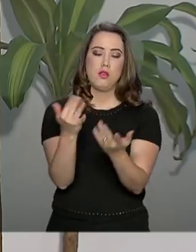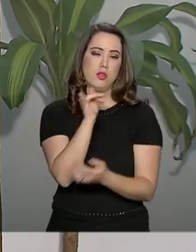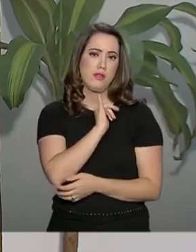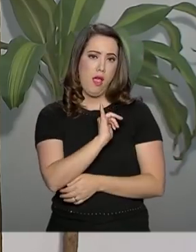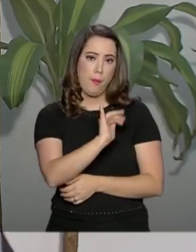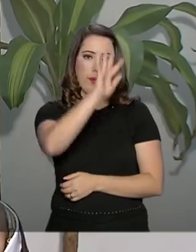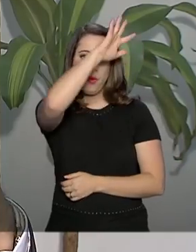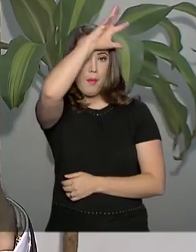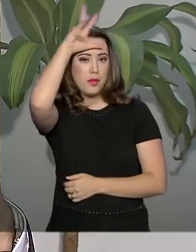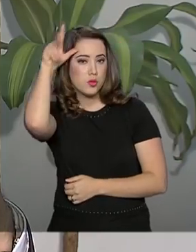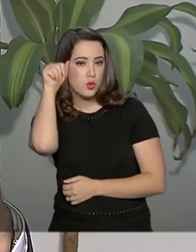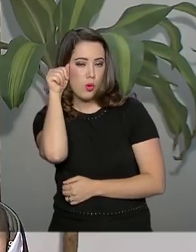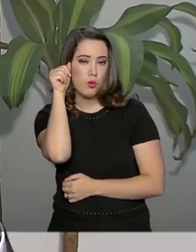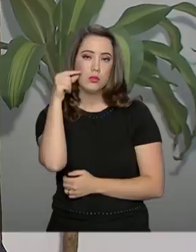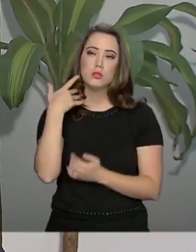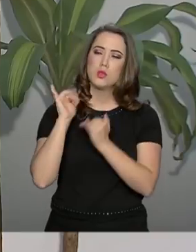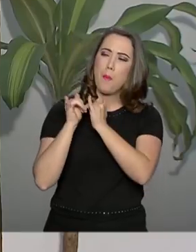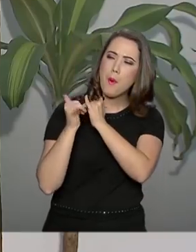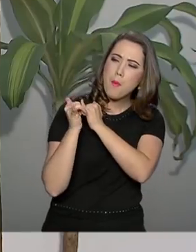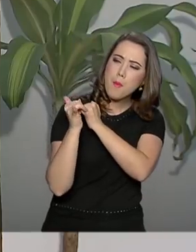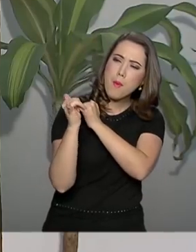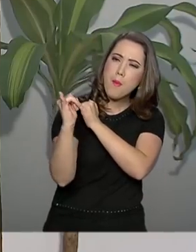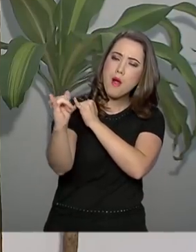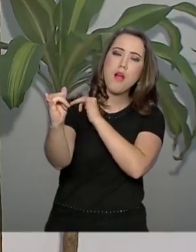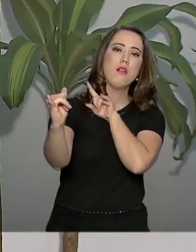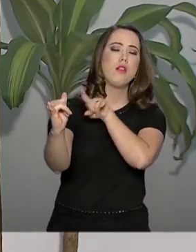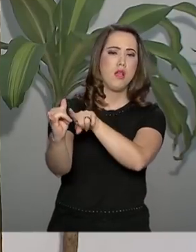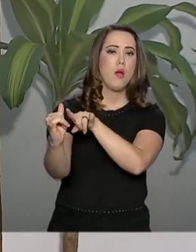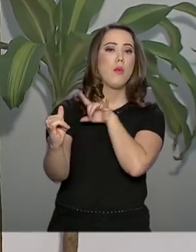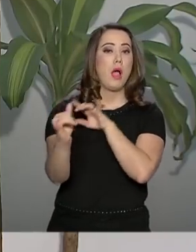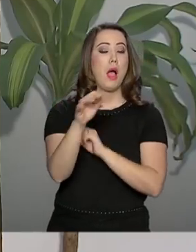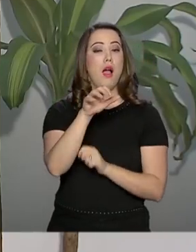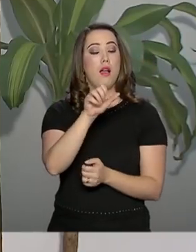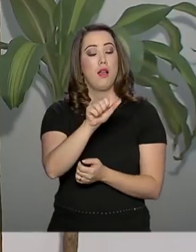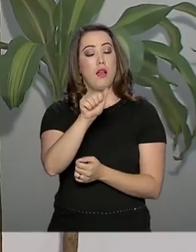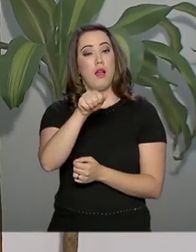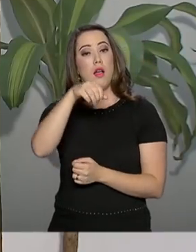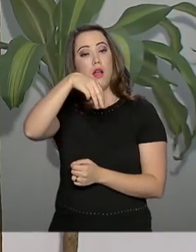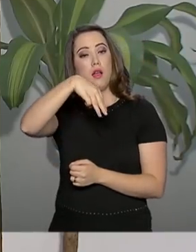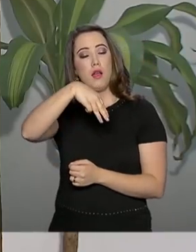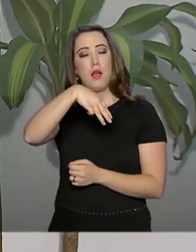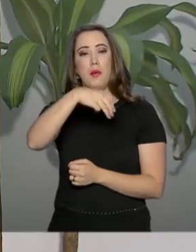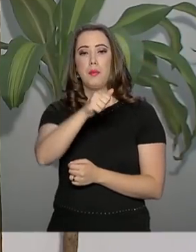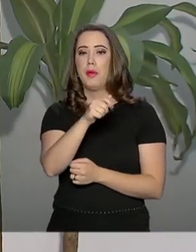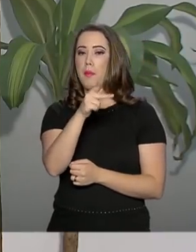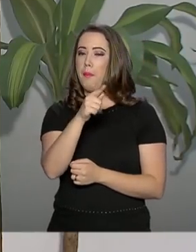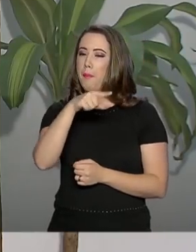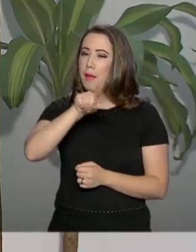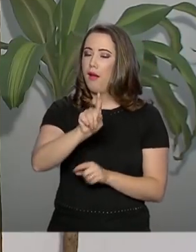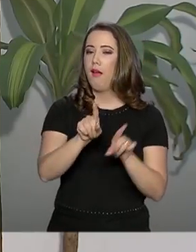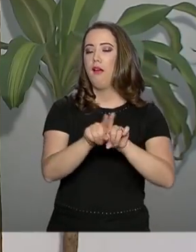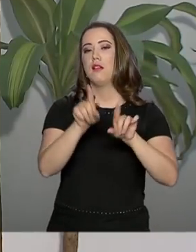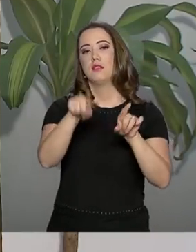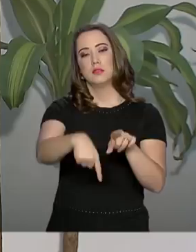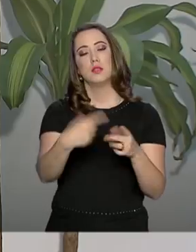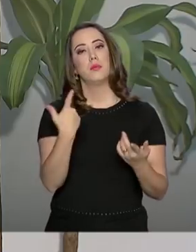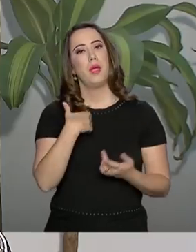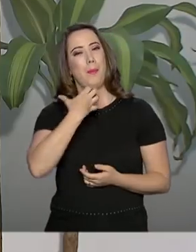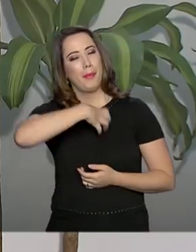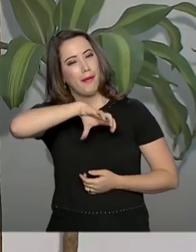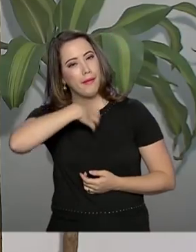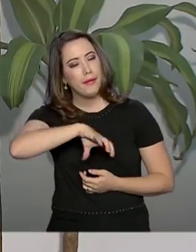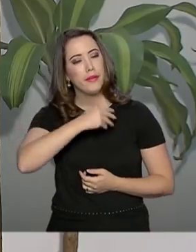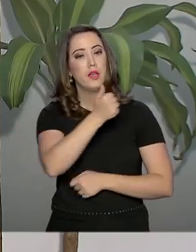que vai ser contemplado, o estado do Amapá, o estado da Bahia, Espírito Santo, Minas Gerais, o estado do Pará, Paraná,